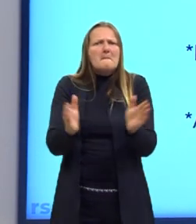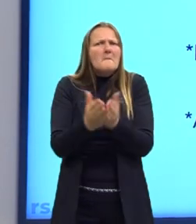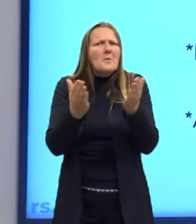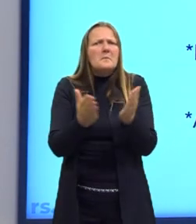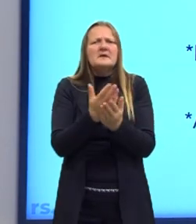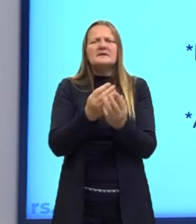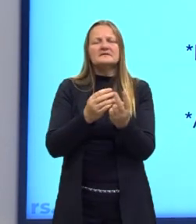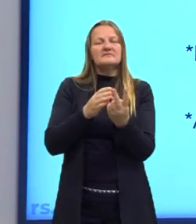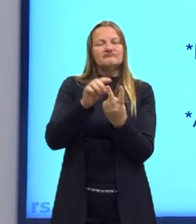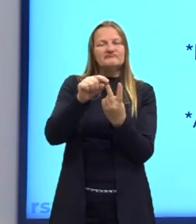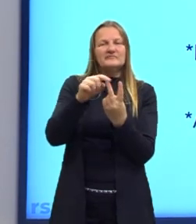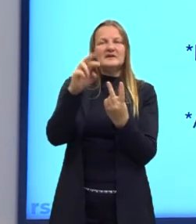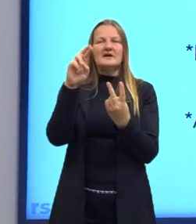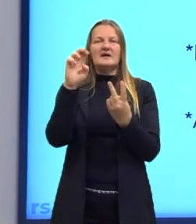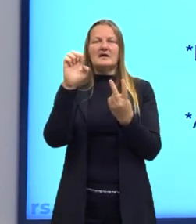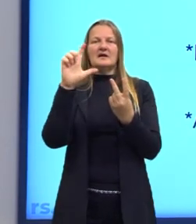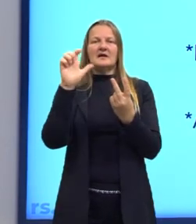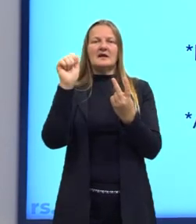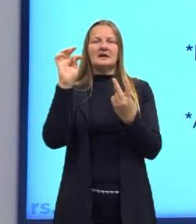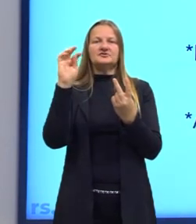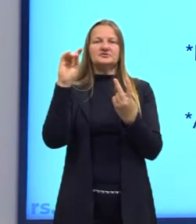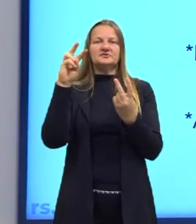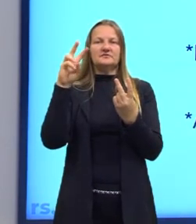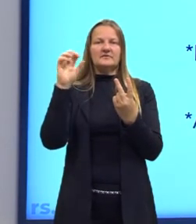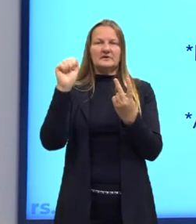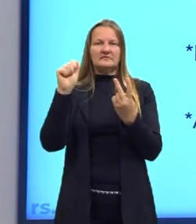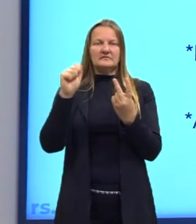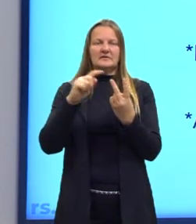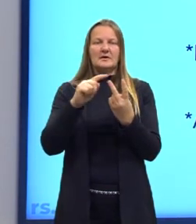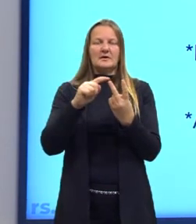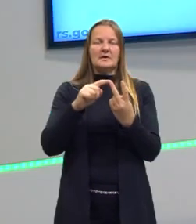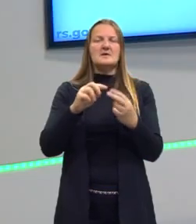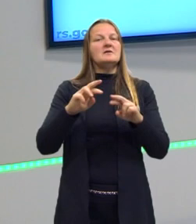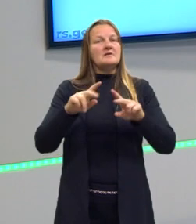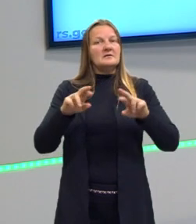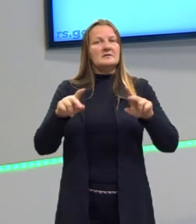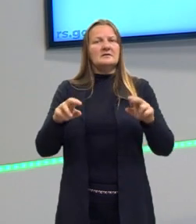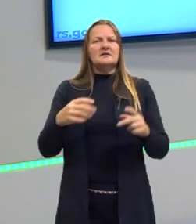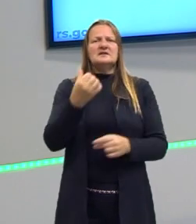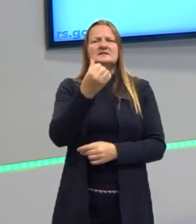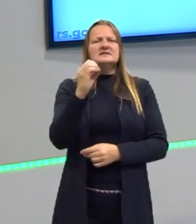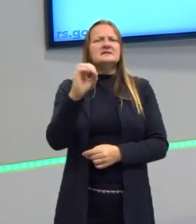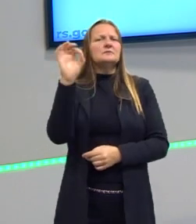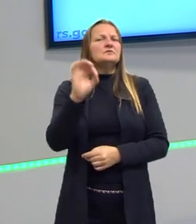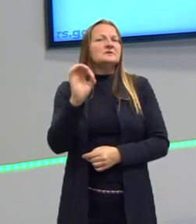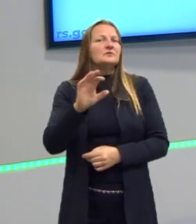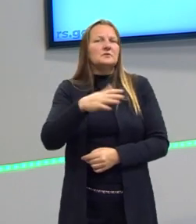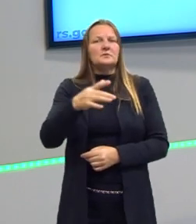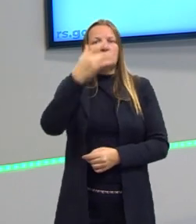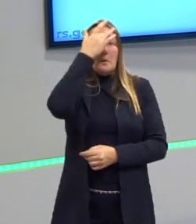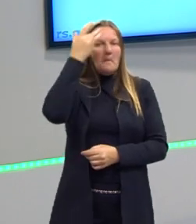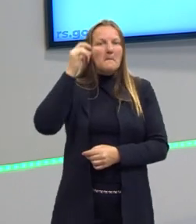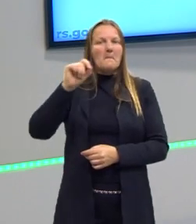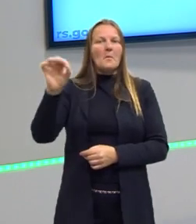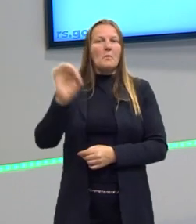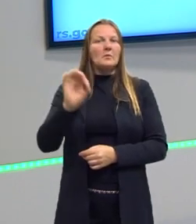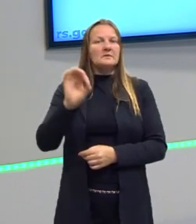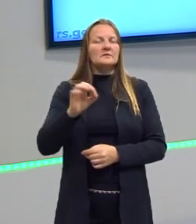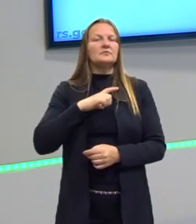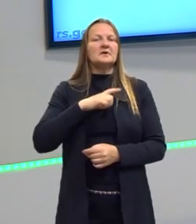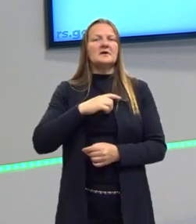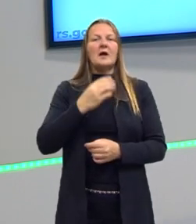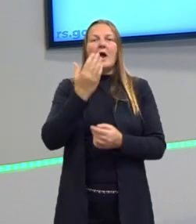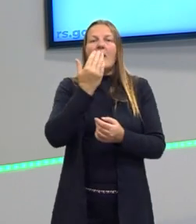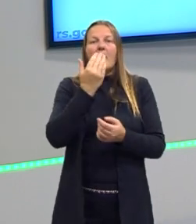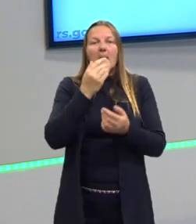relativa. Nós vemos no Brasil o aumento da pobreza relativa, são 60% da população que tem problema alimentar